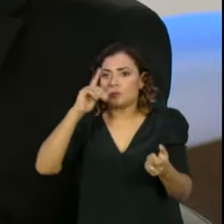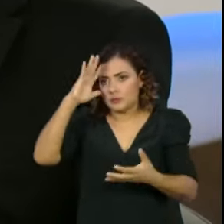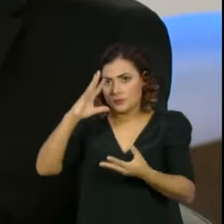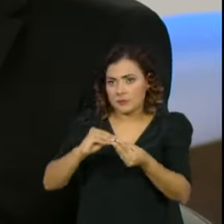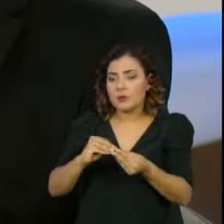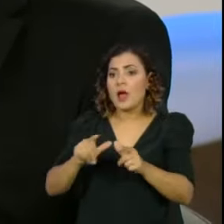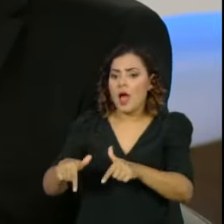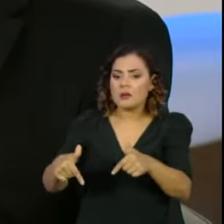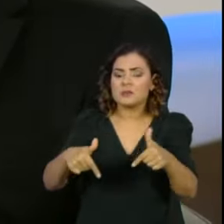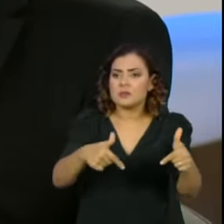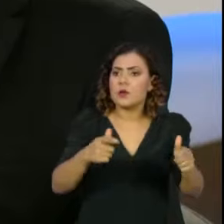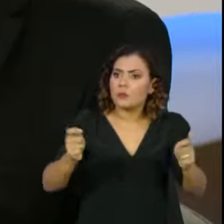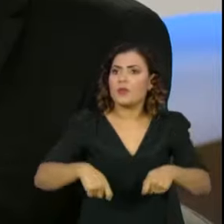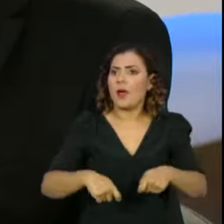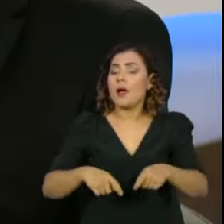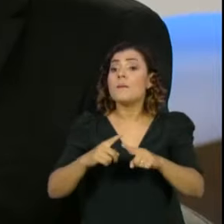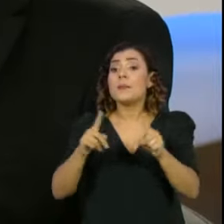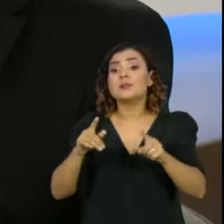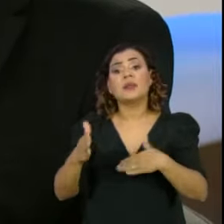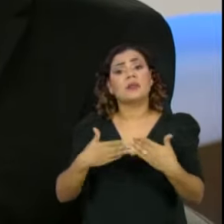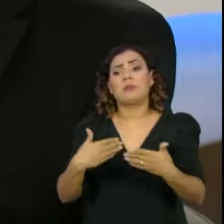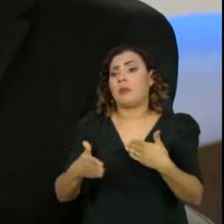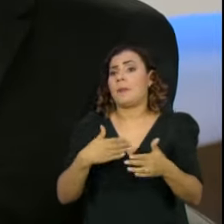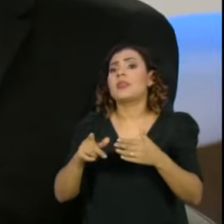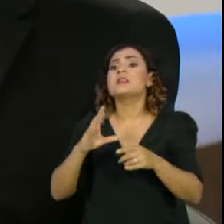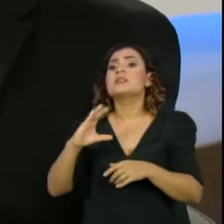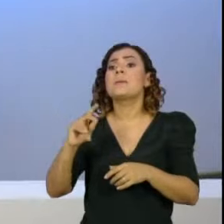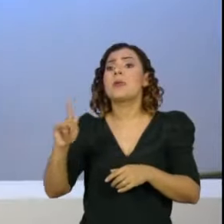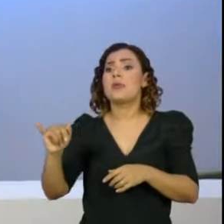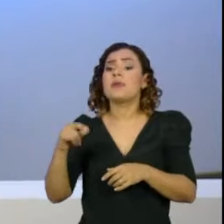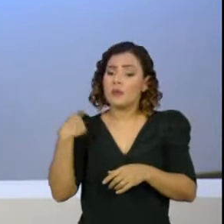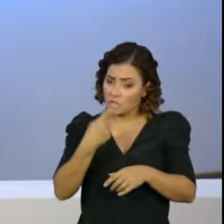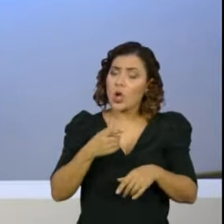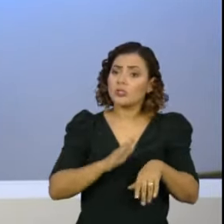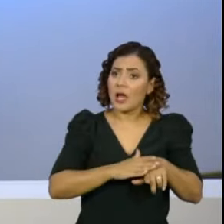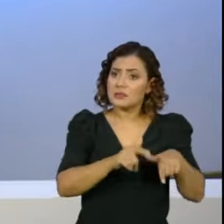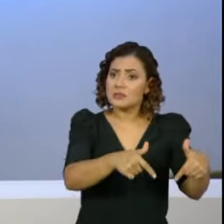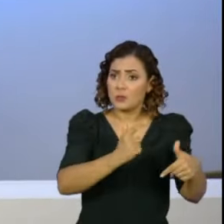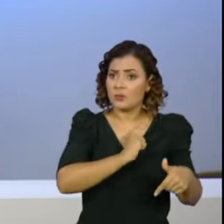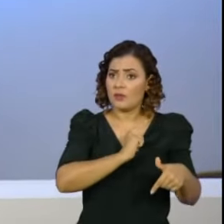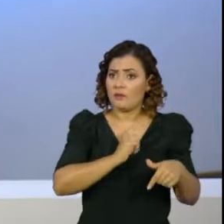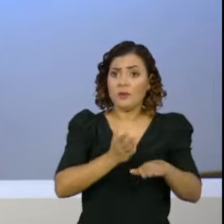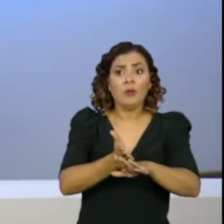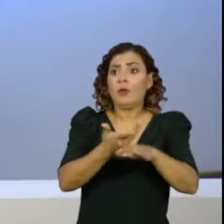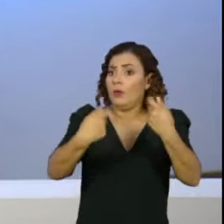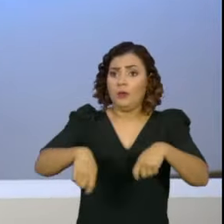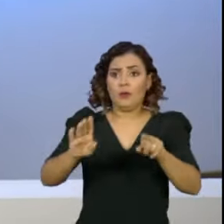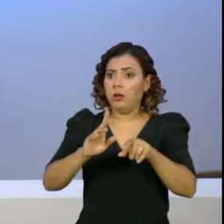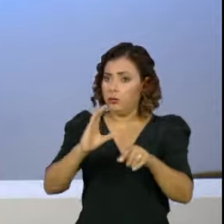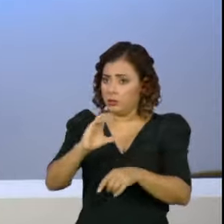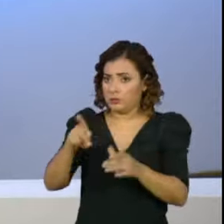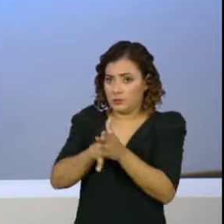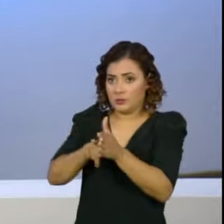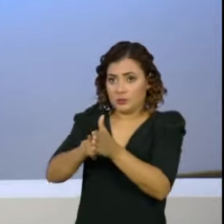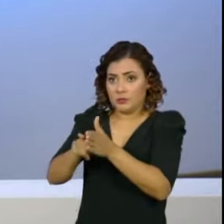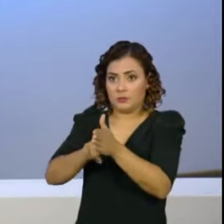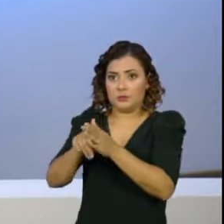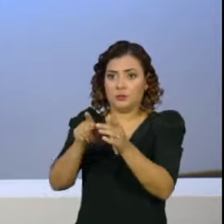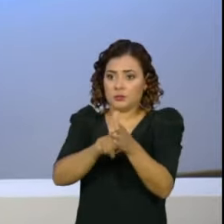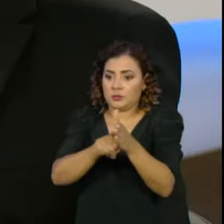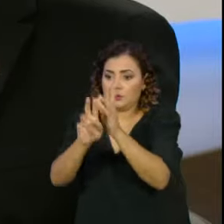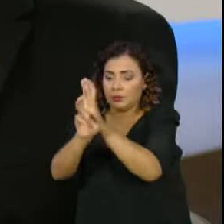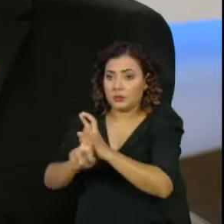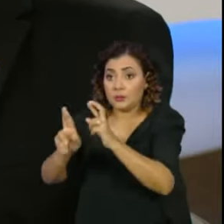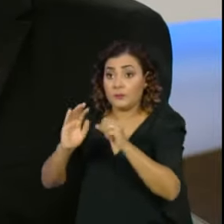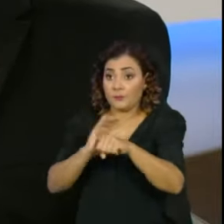efetivas podem ser tomadas independente de CPI. E nós, assim, o fizemos. Quando, por exemplo, instalamos no ano passado uma comissão de acompanhamento